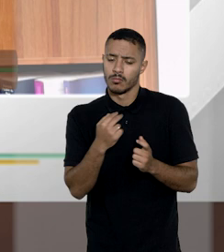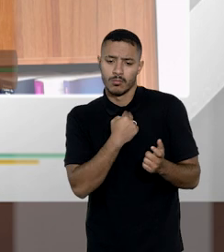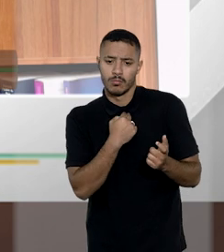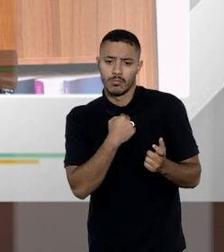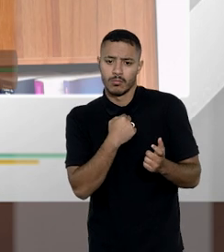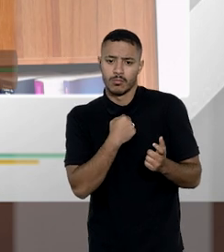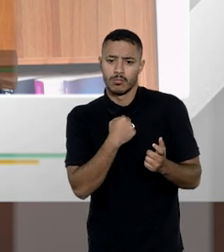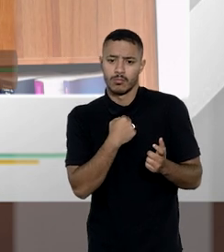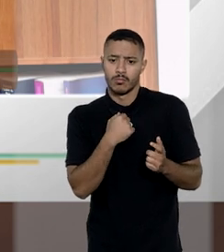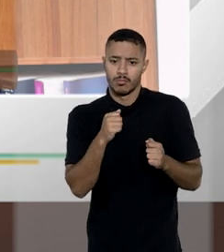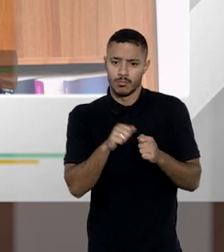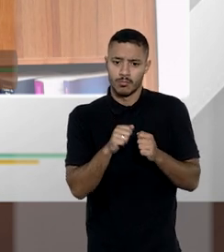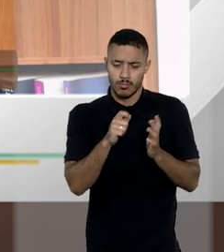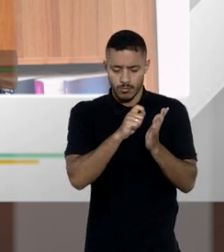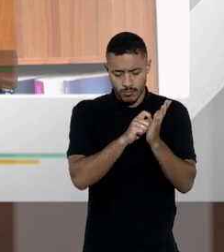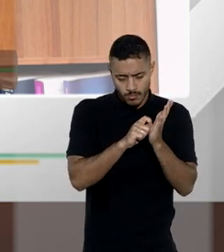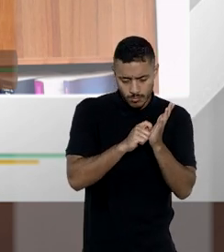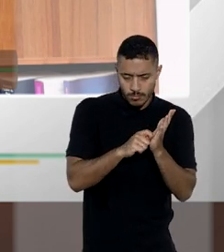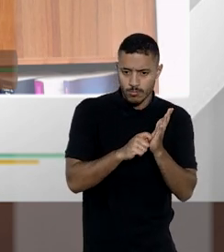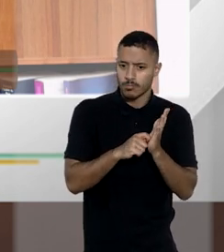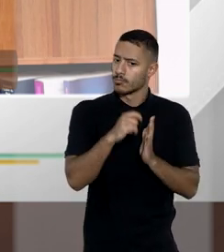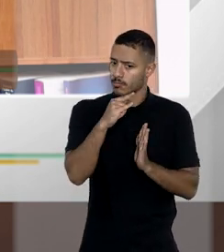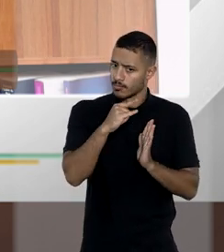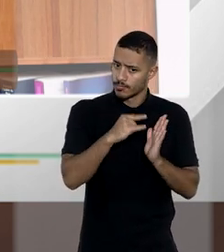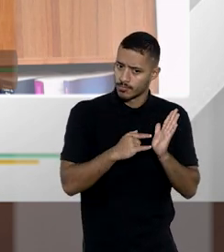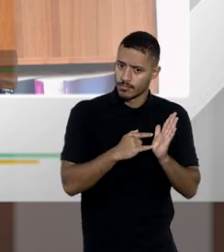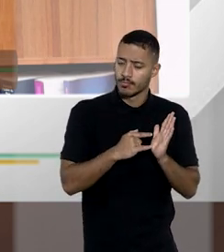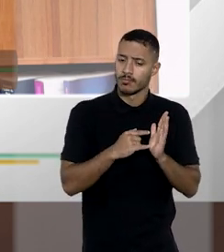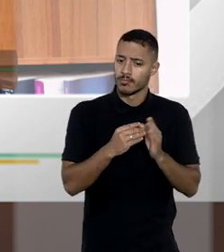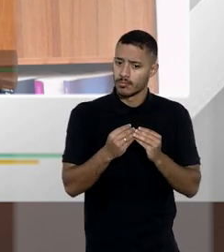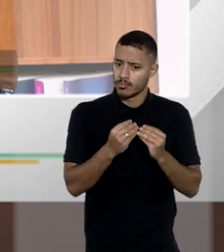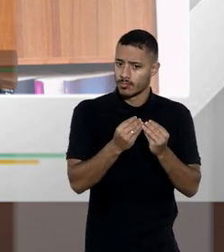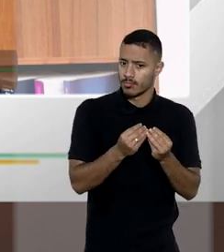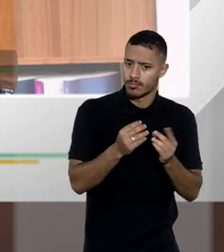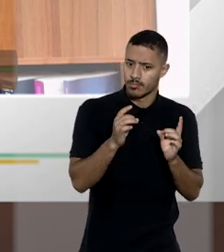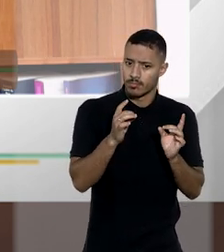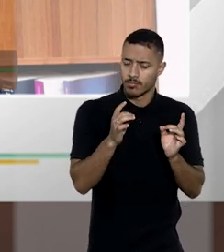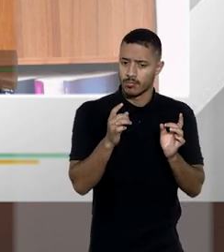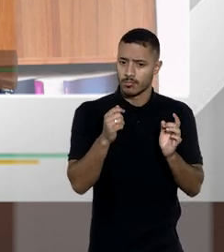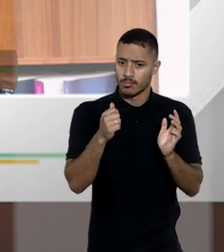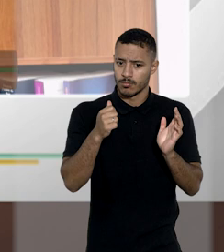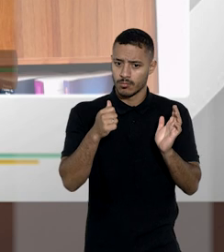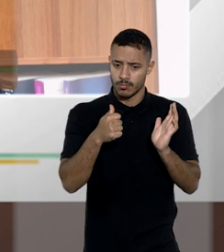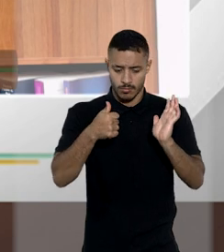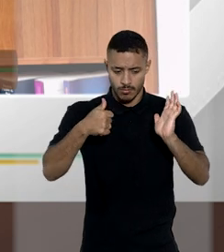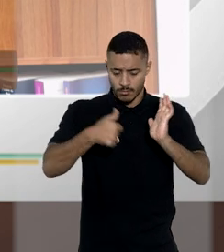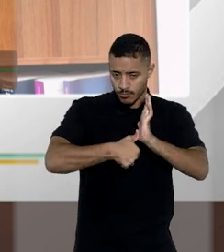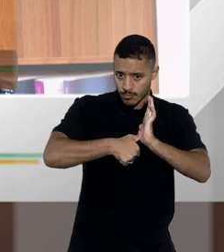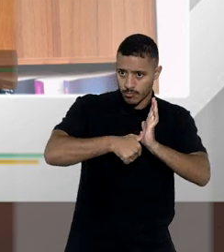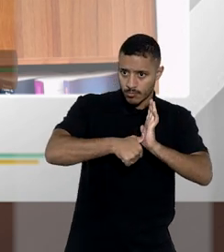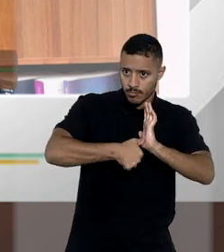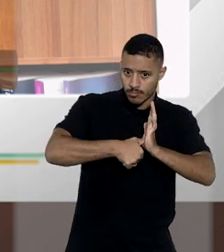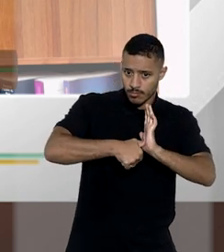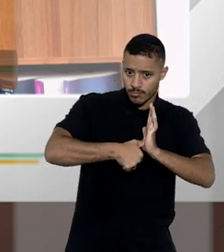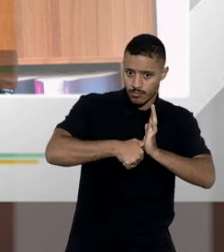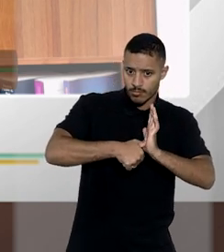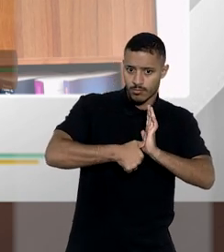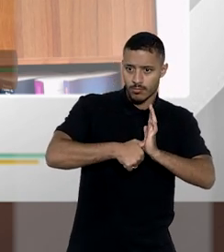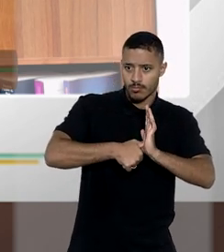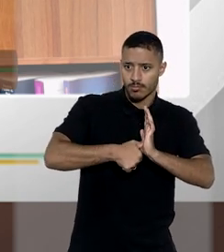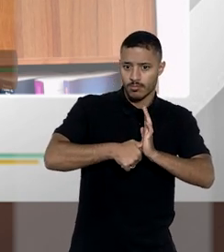sua impossibilidade de que ela pudesse assinar o testamento ela apenas inseriu a sua impressão digital